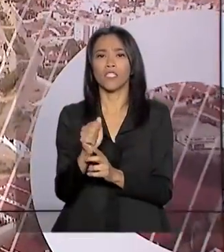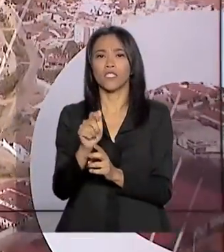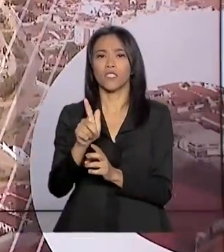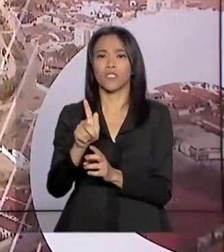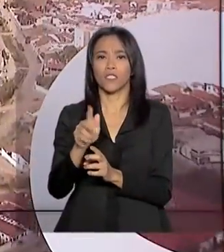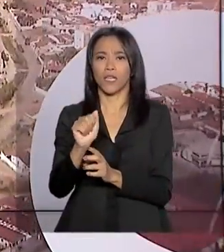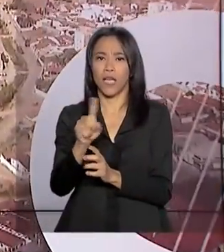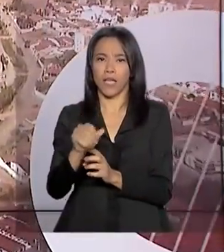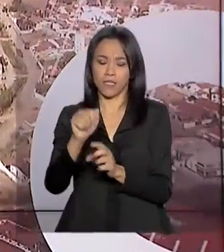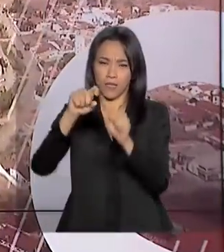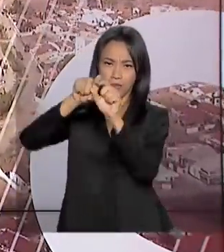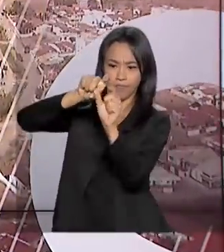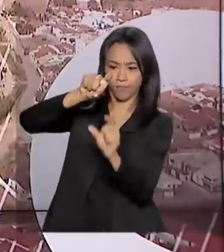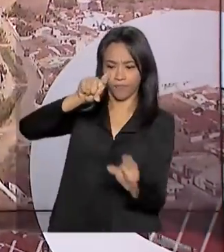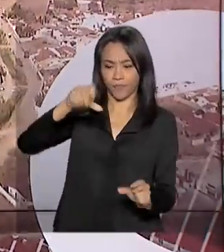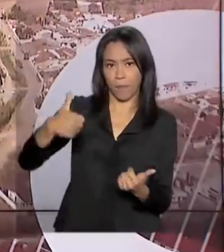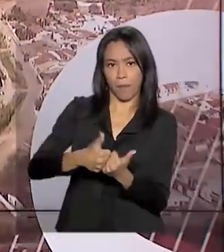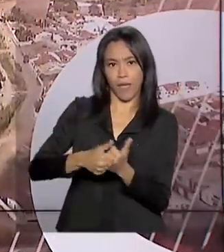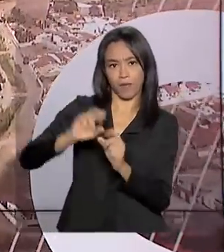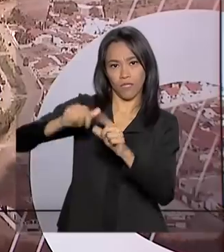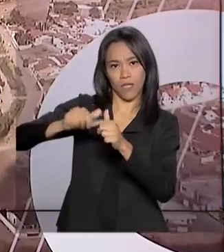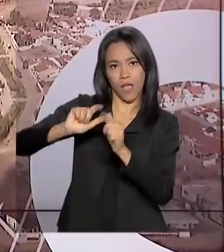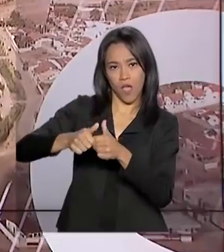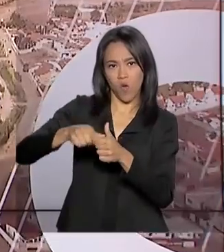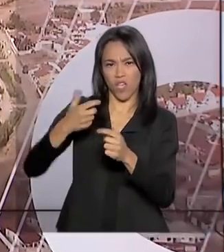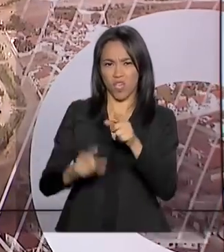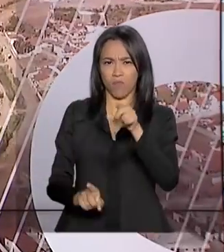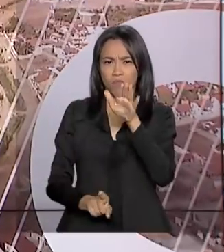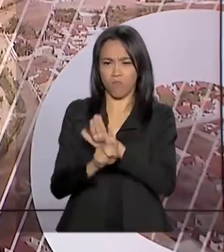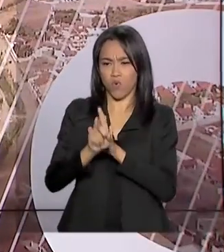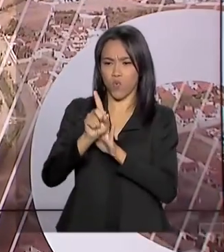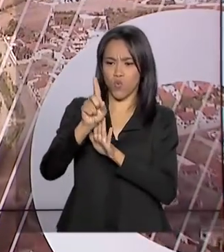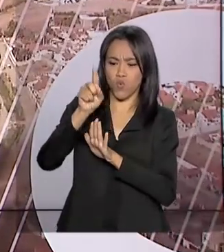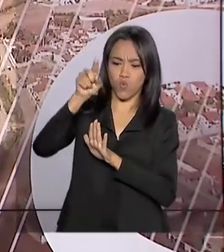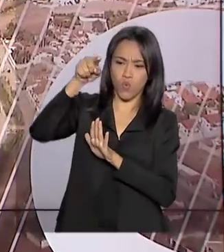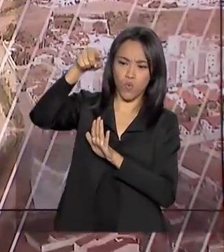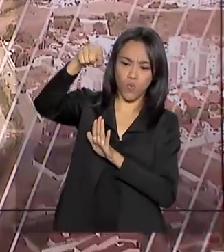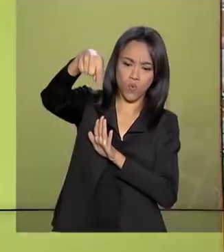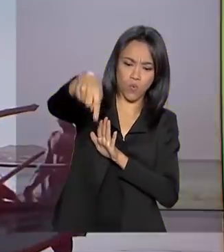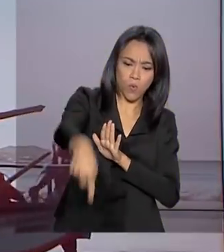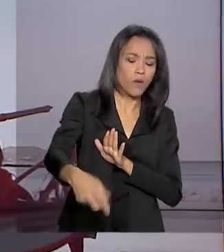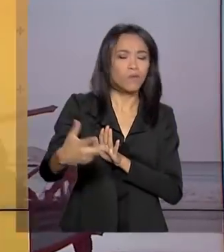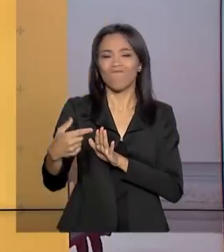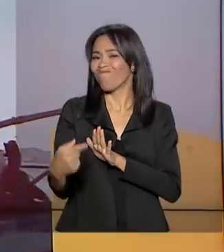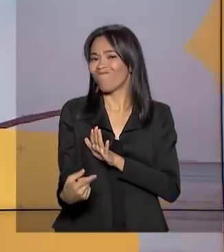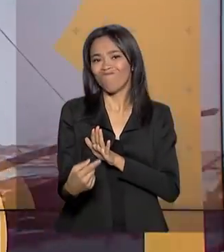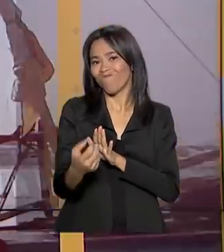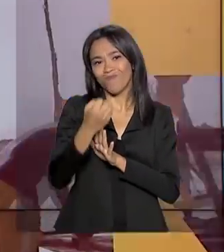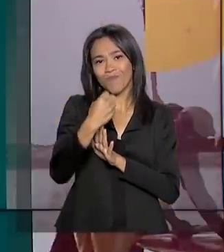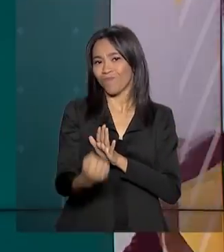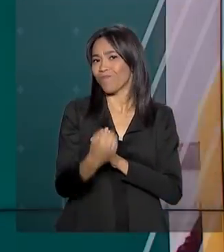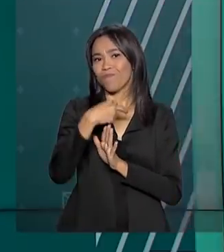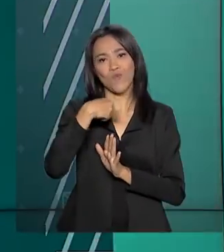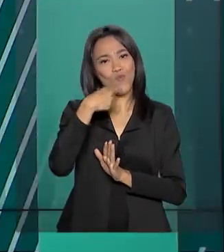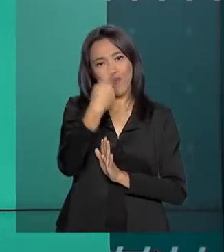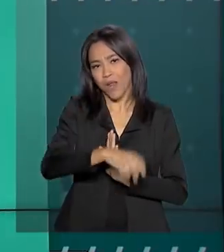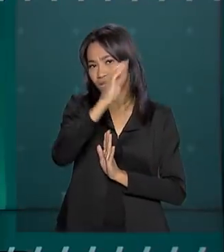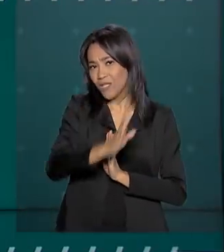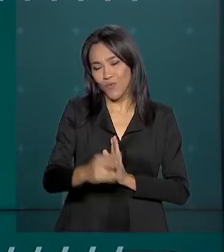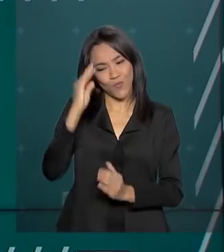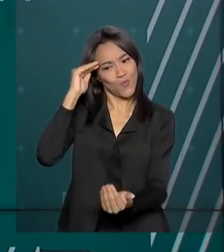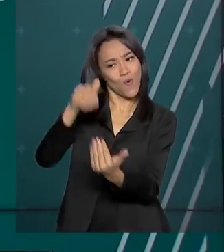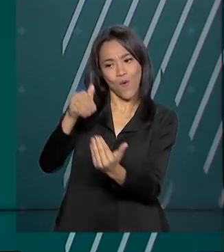de semana. No texto, o governo brasileiro repudia o ocorrido e diz que nada pode justificar o lançamento indiscriminado de